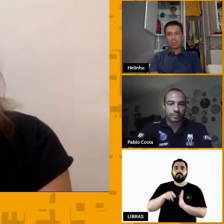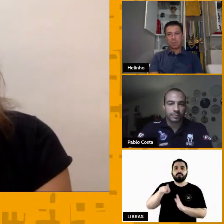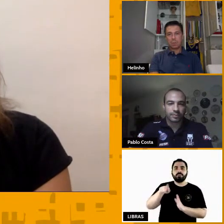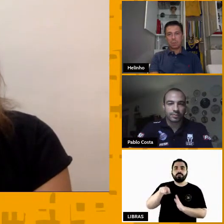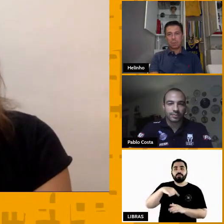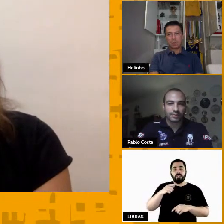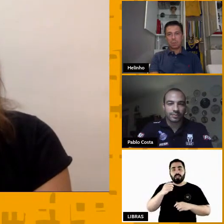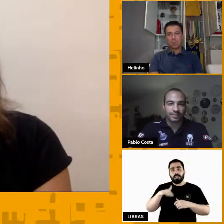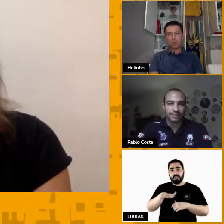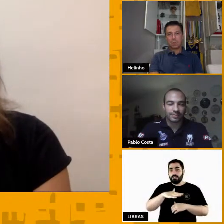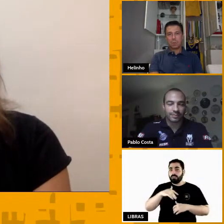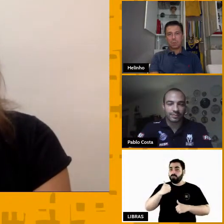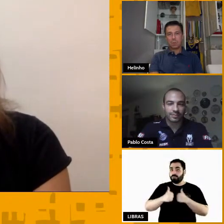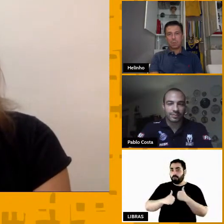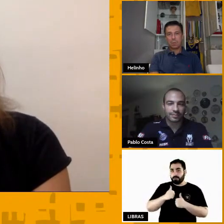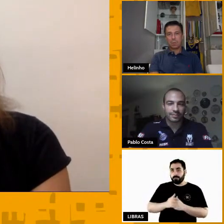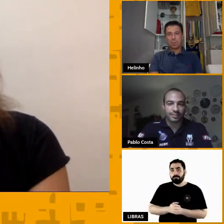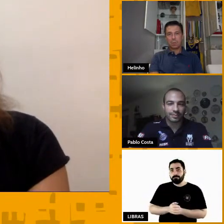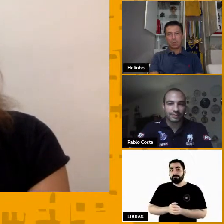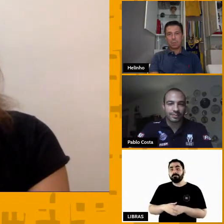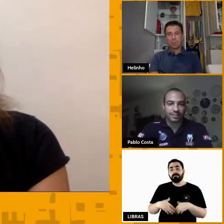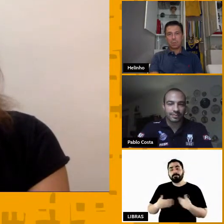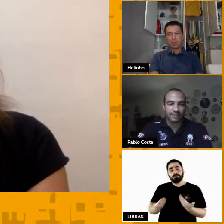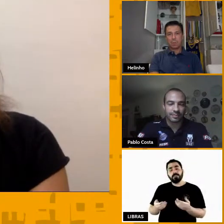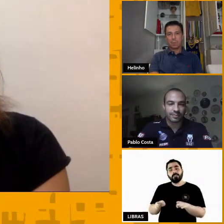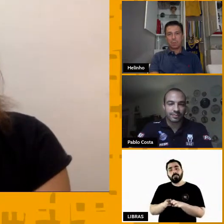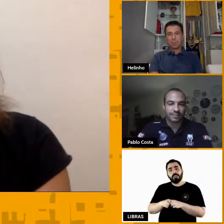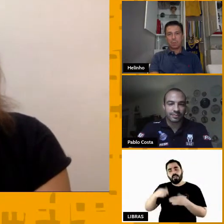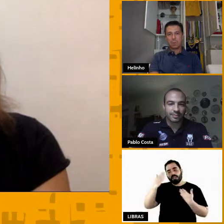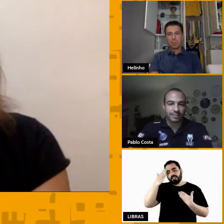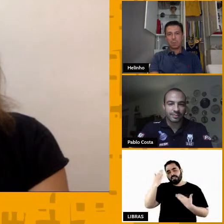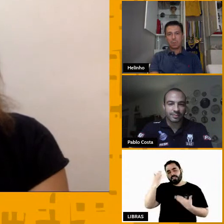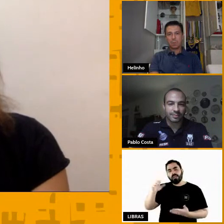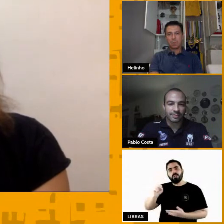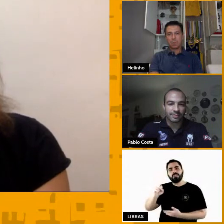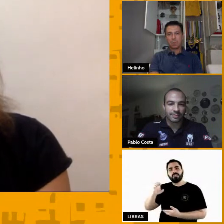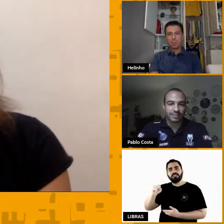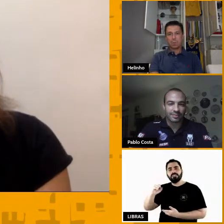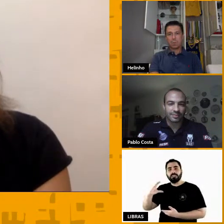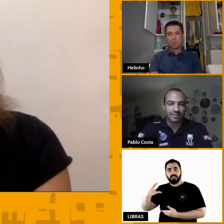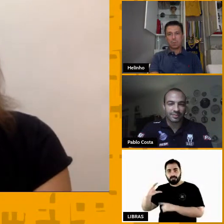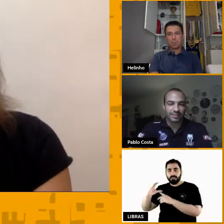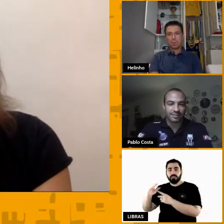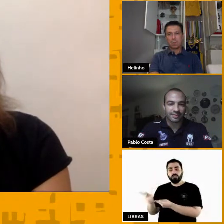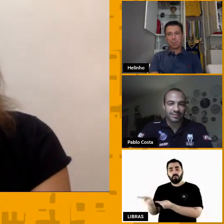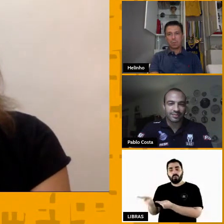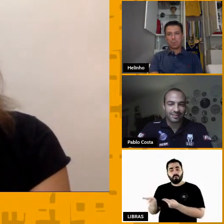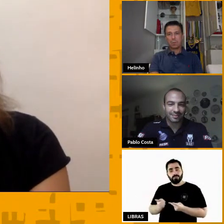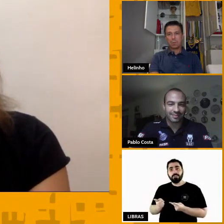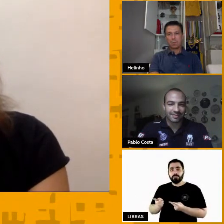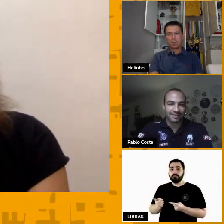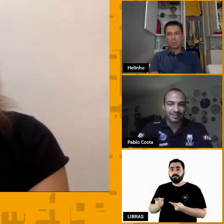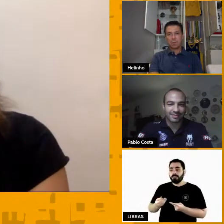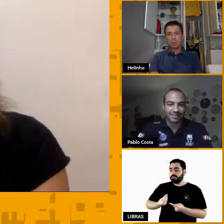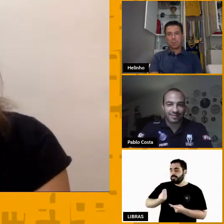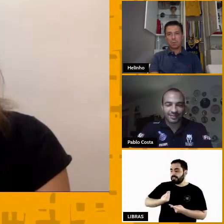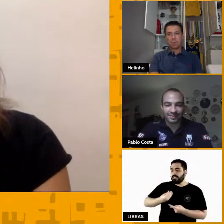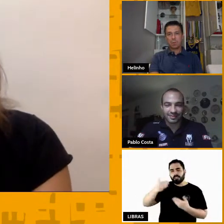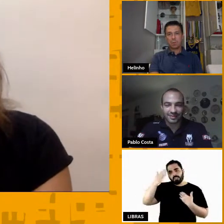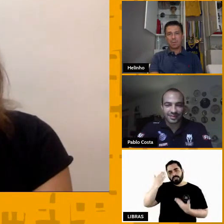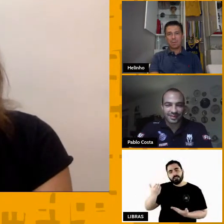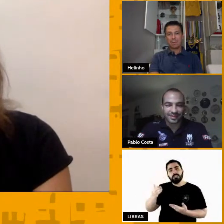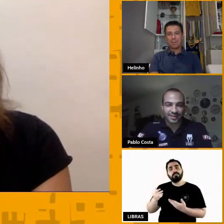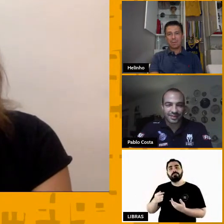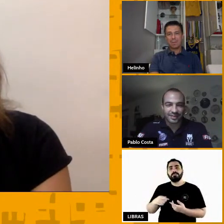já aproveitar e agradecer ao TESC pelo convite. Esse é um convite que, mais do que trabalho, é presente. Estar com vocês, estar com esses caras